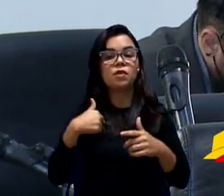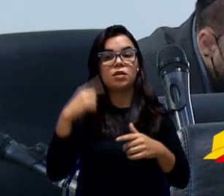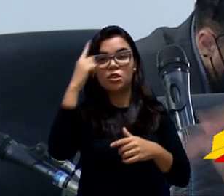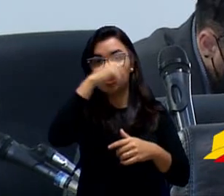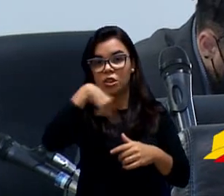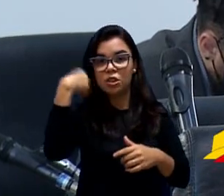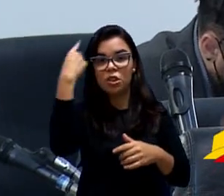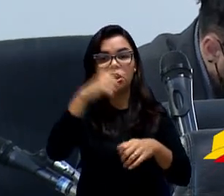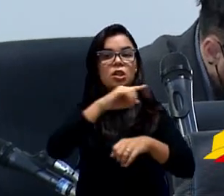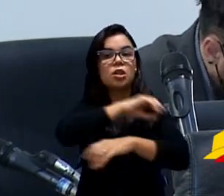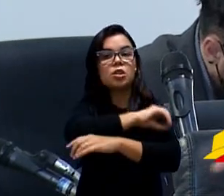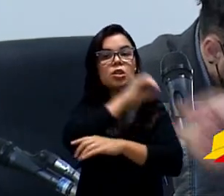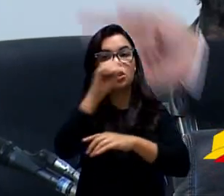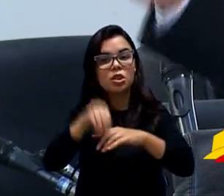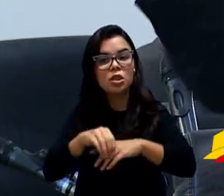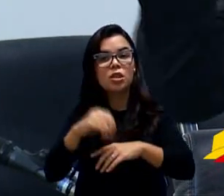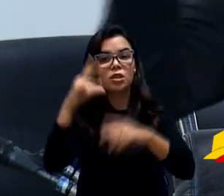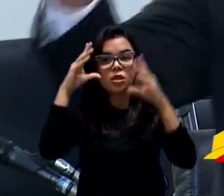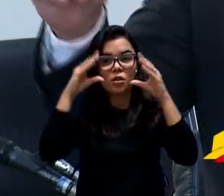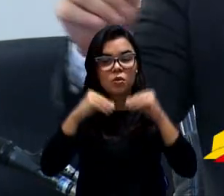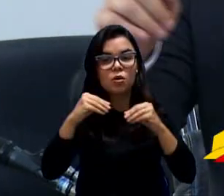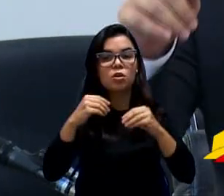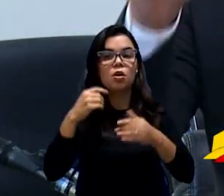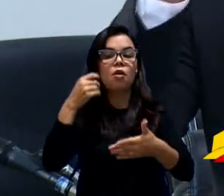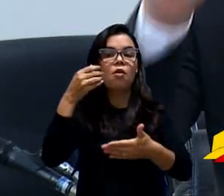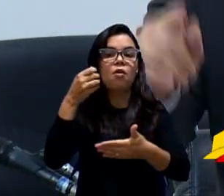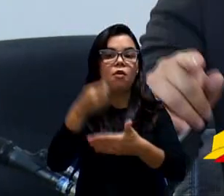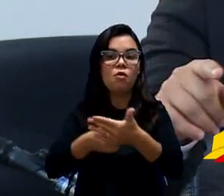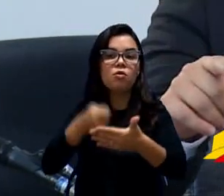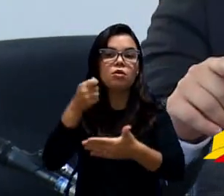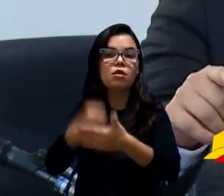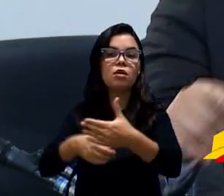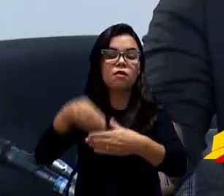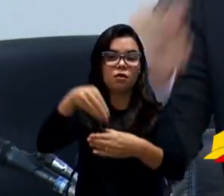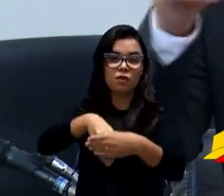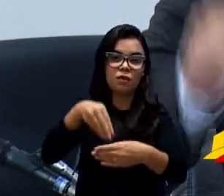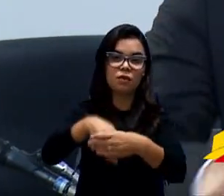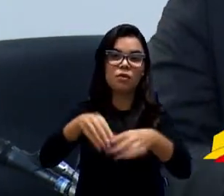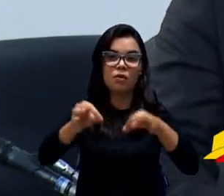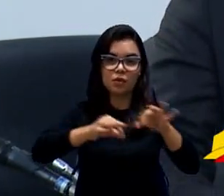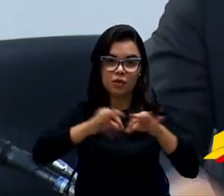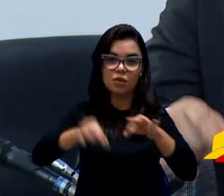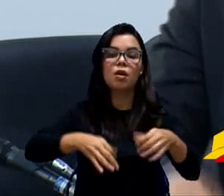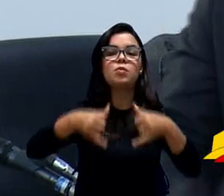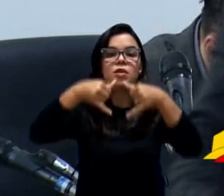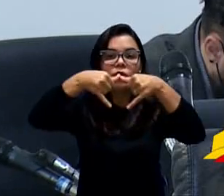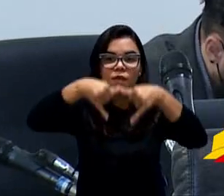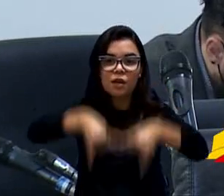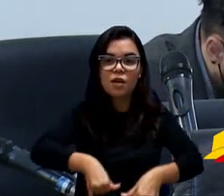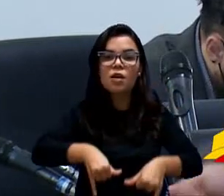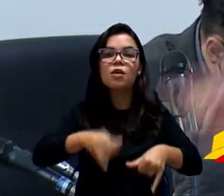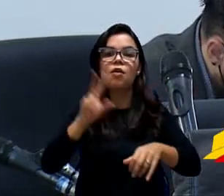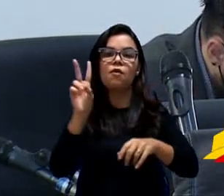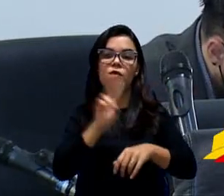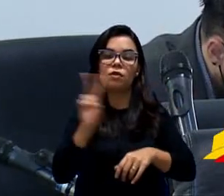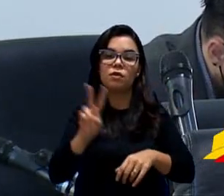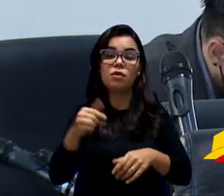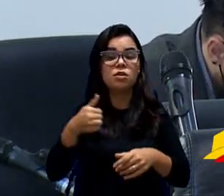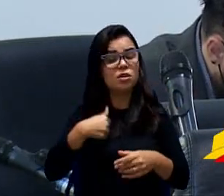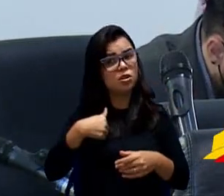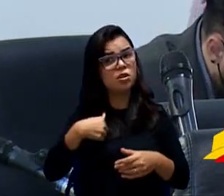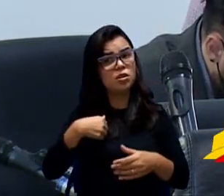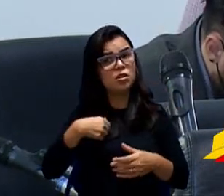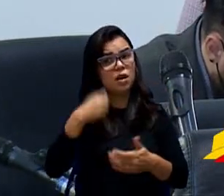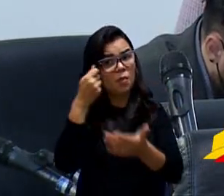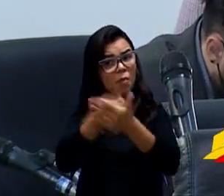votando projetos que vão resultar lá na outra ponta, que é a população, a gente tem que ficar aqui votando. A gente é pago para